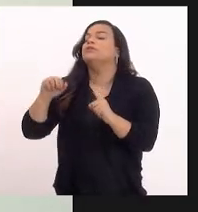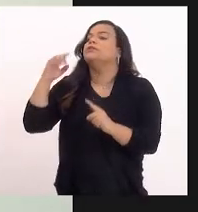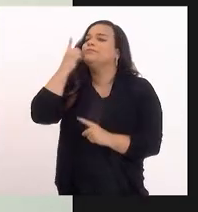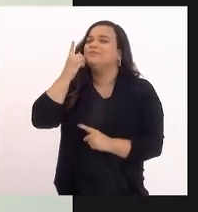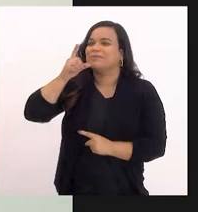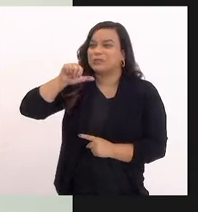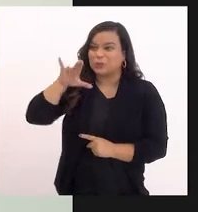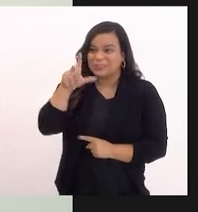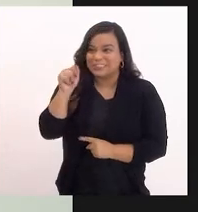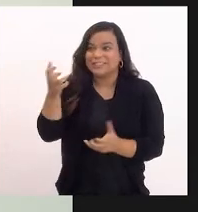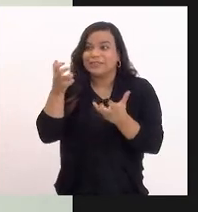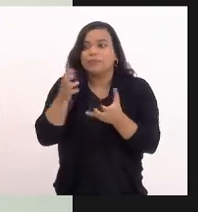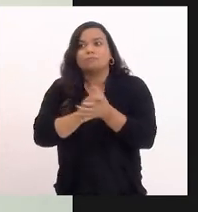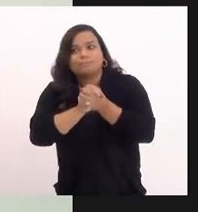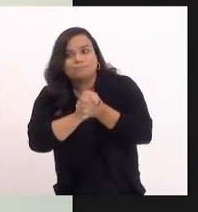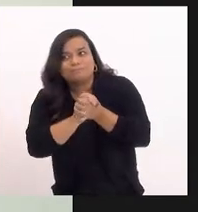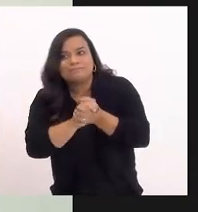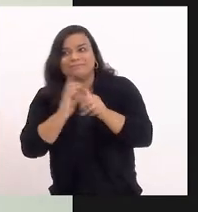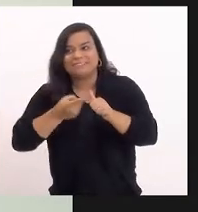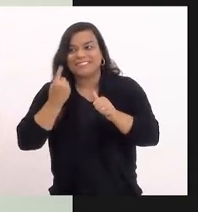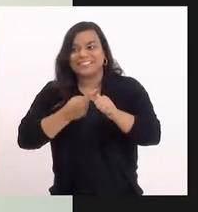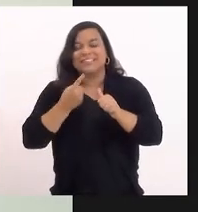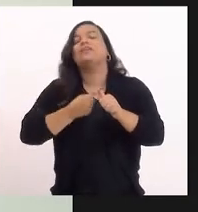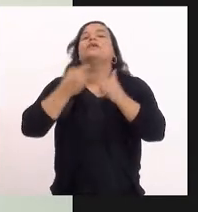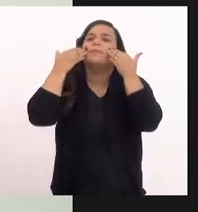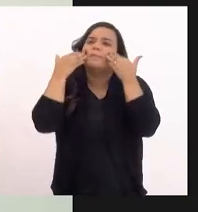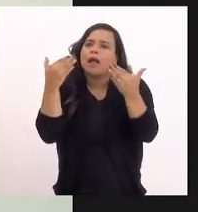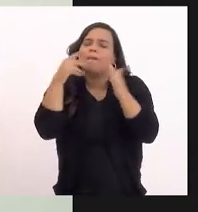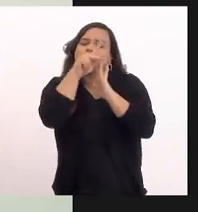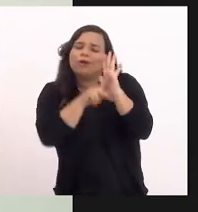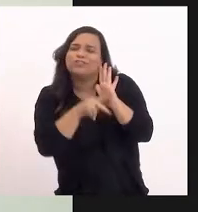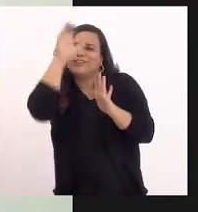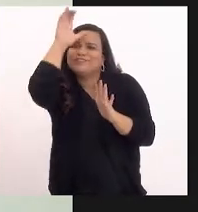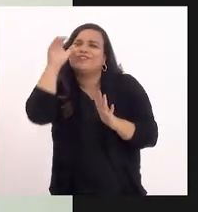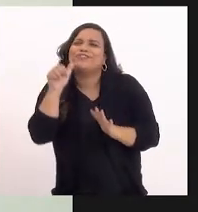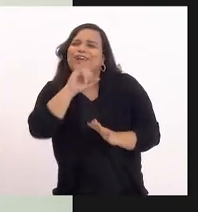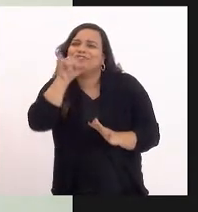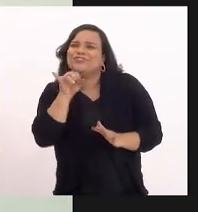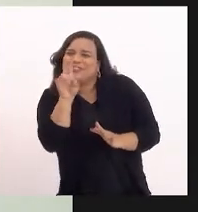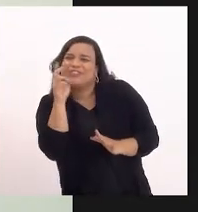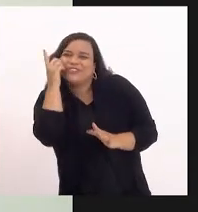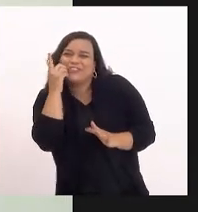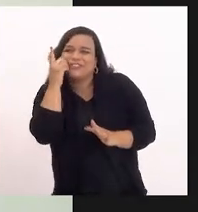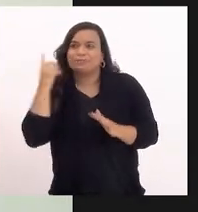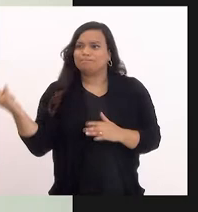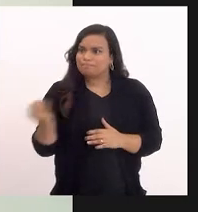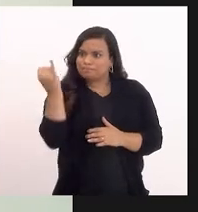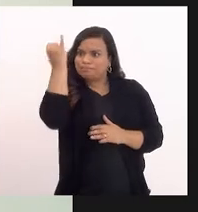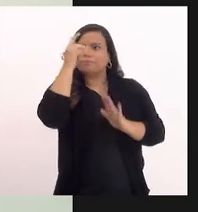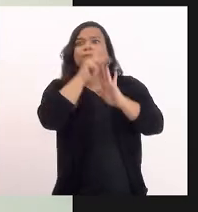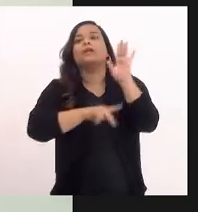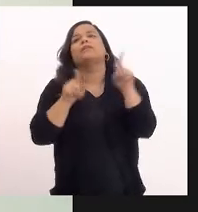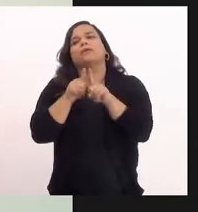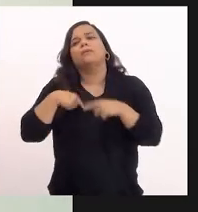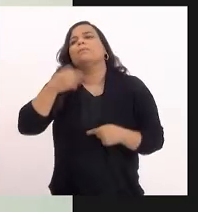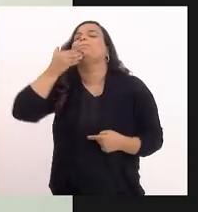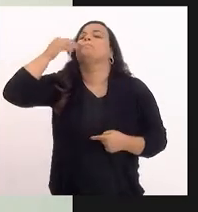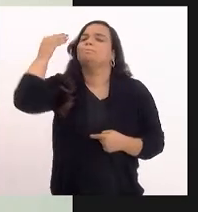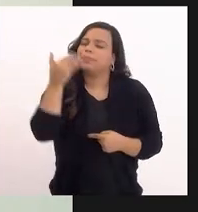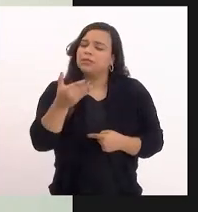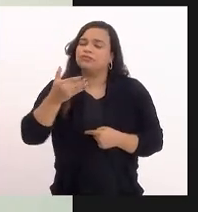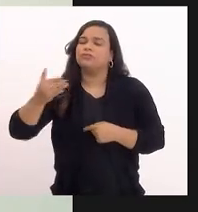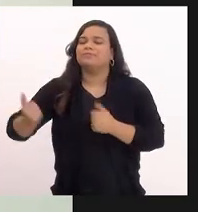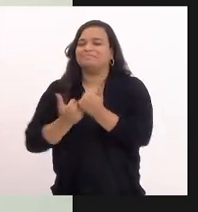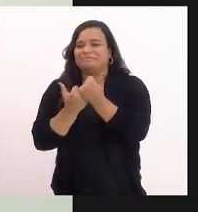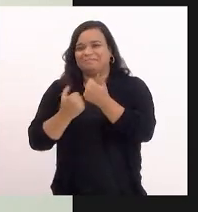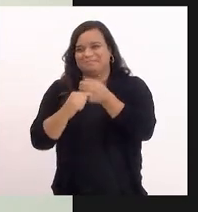a apresentação desse projeto da Tia Ju, de suma importância, e também gostaria de pedir a coautoria. Ao mesmo tempo,